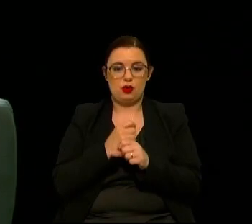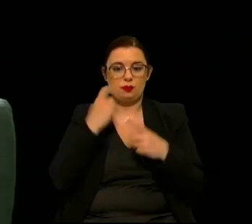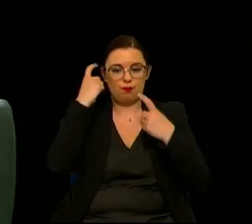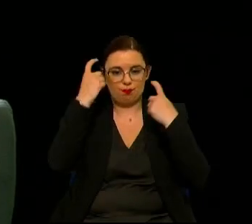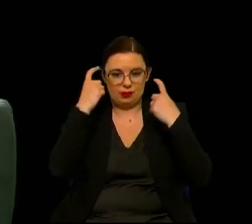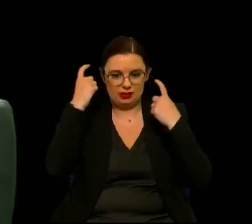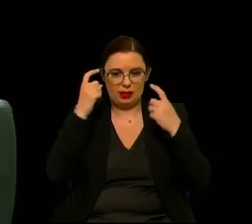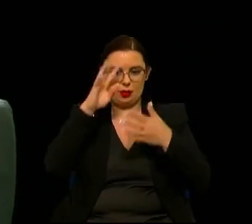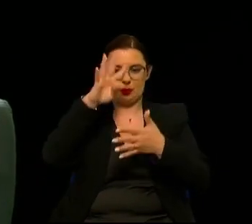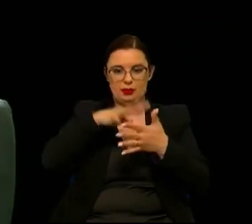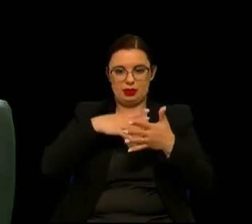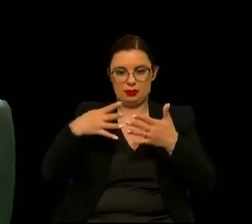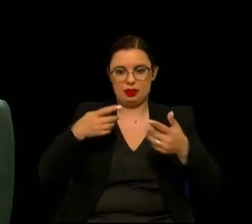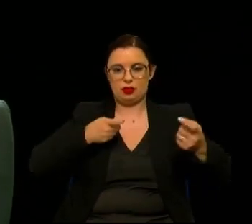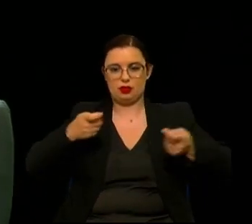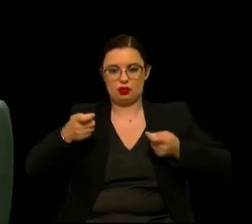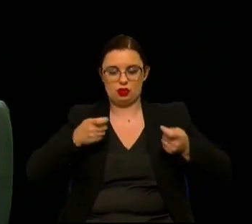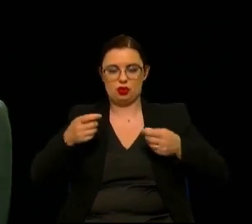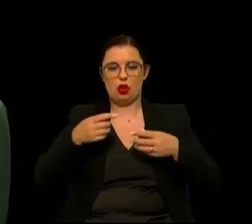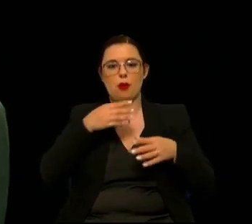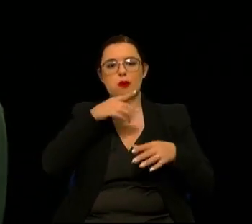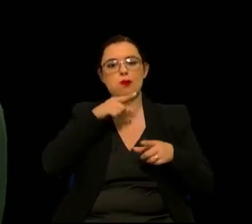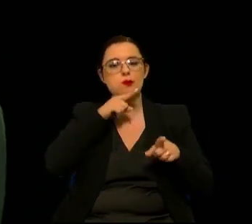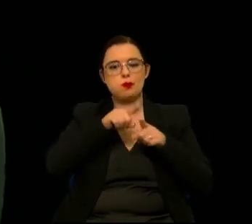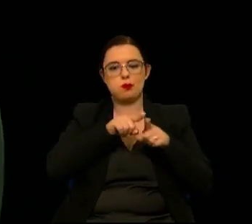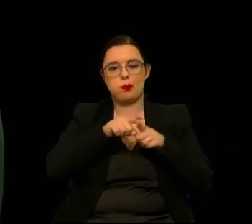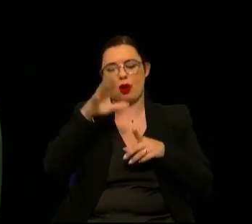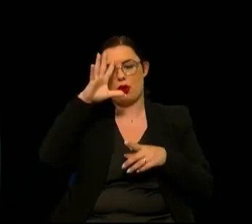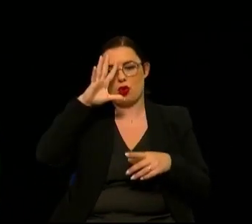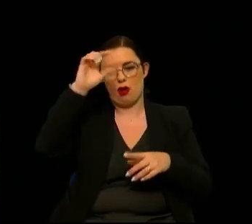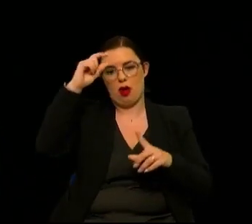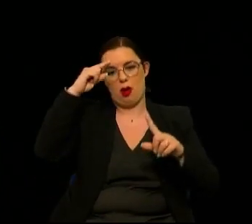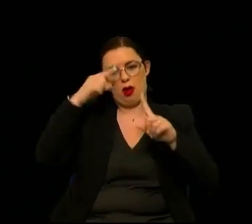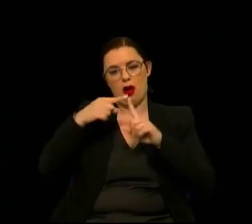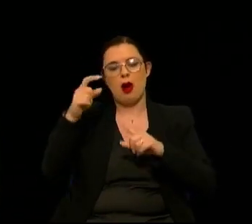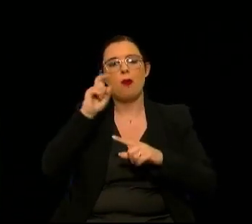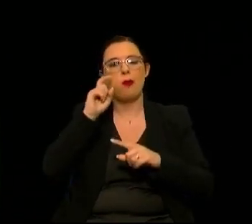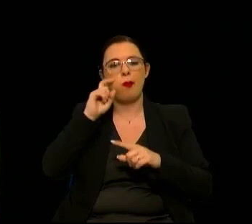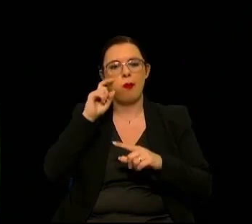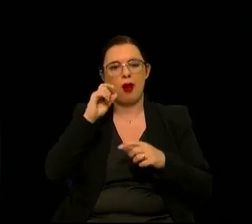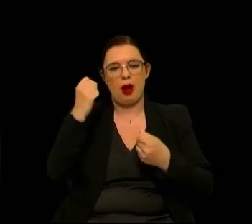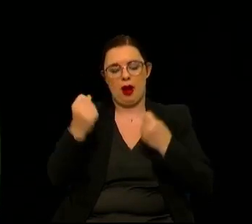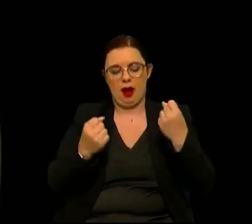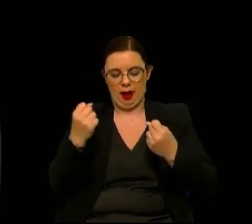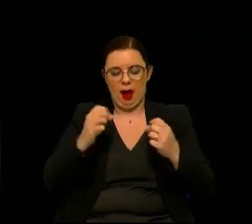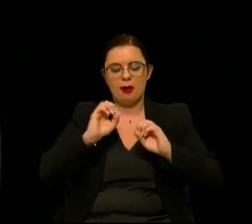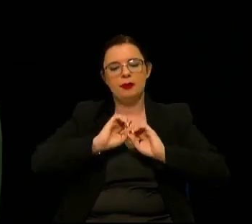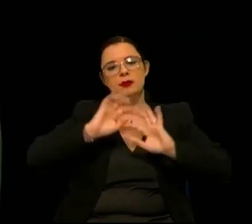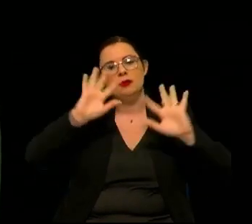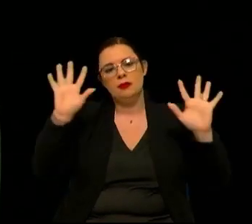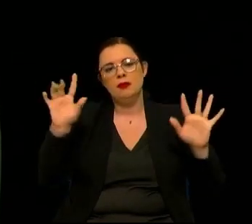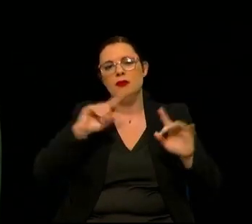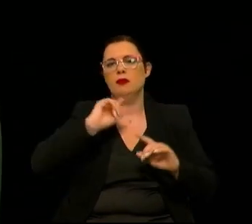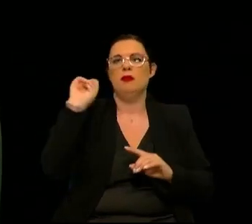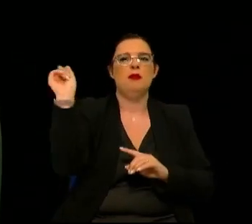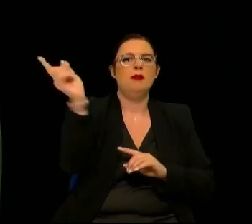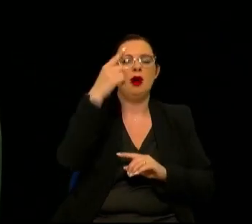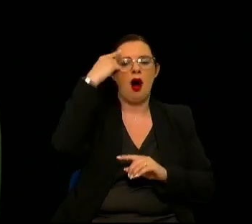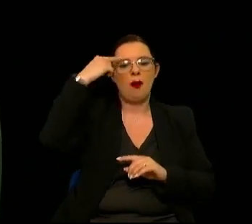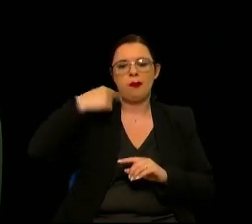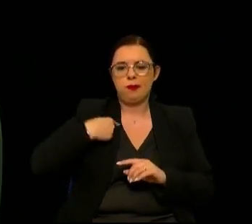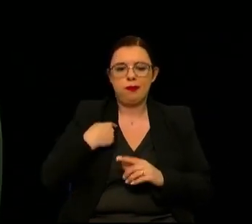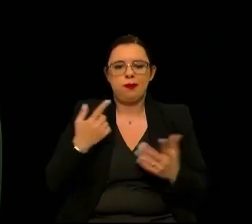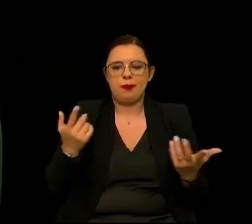e a coordenação ao nível das políticas do governo para a segurança rodoviária e obviamente como todos nós sabemos aqui